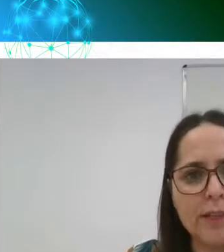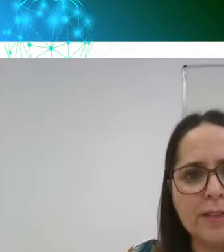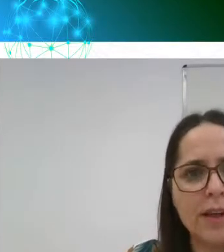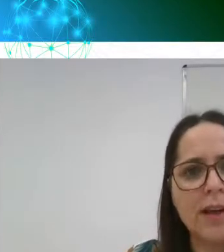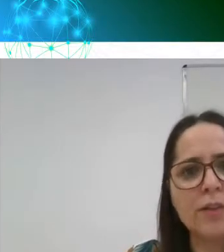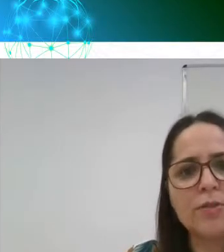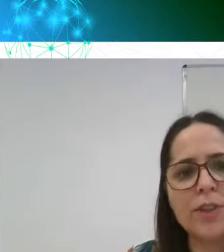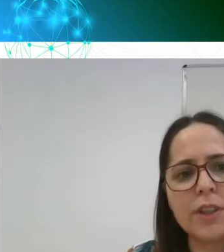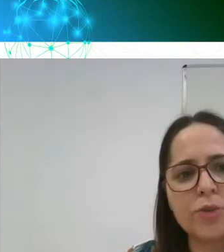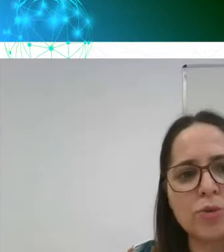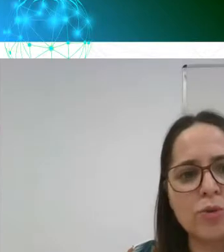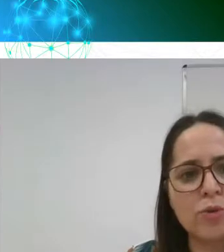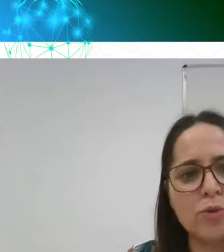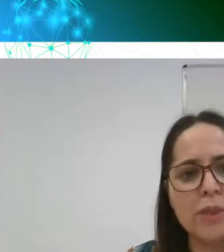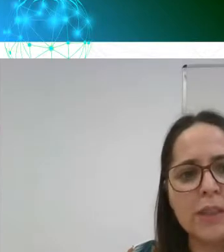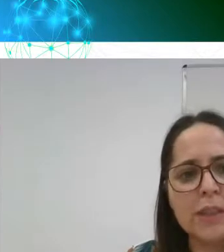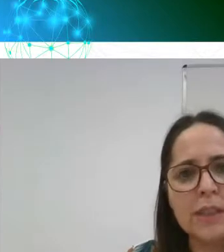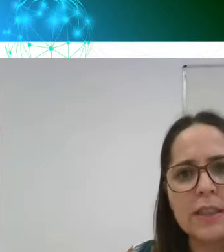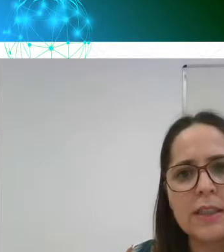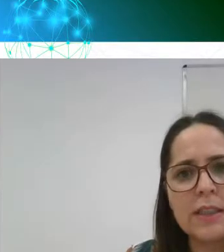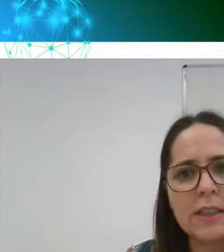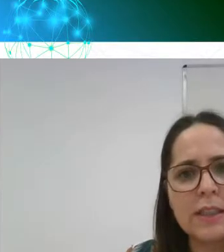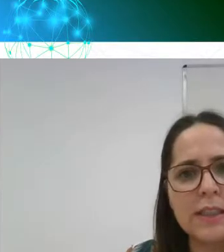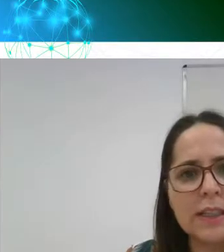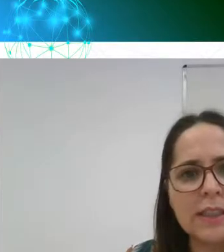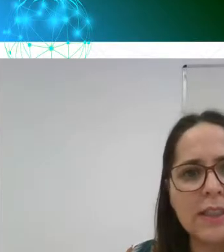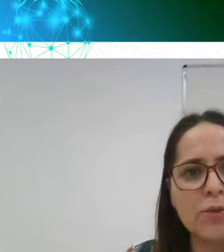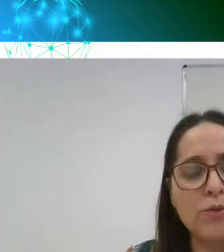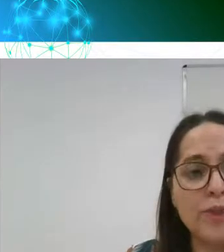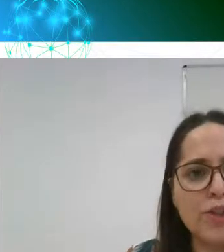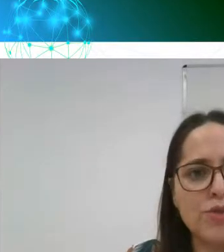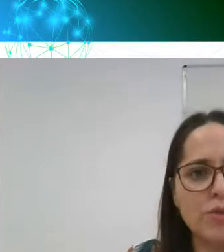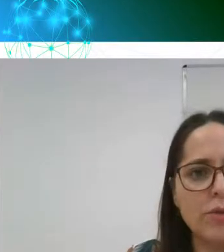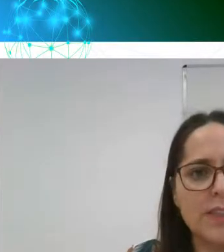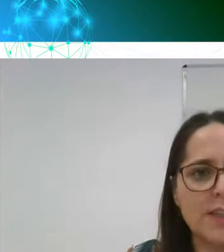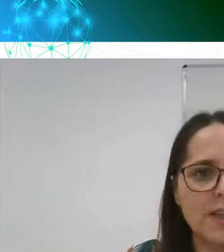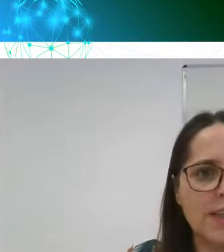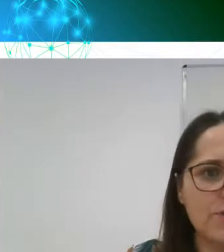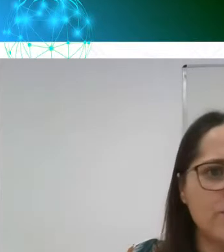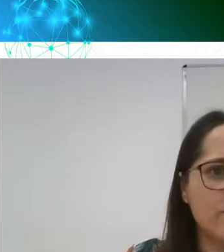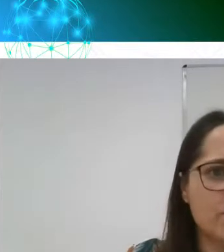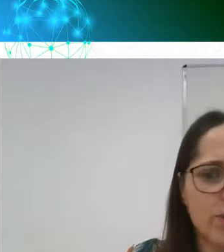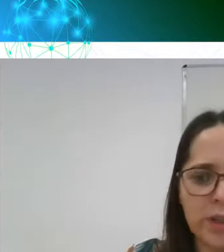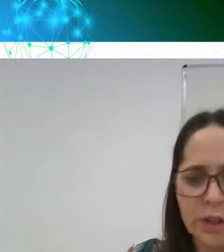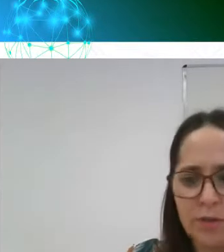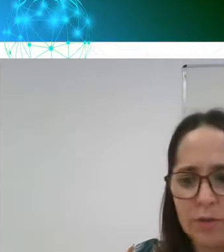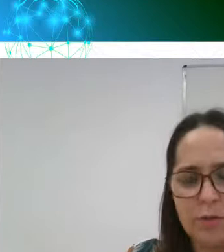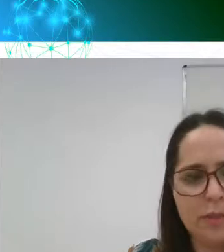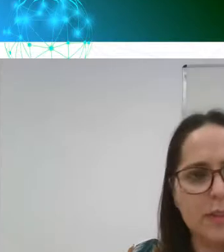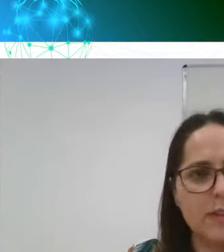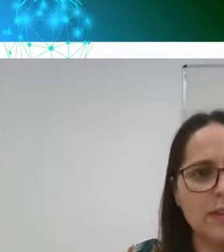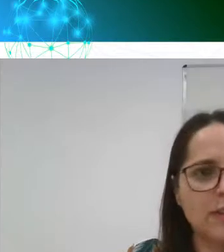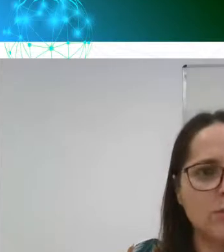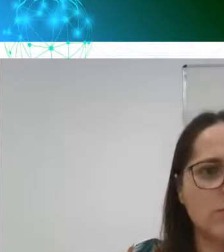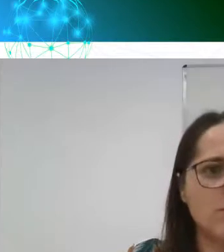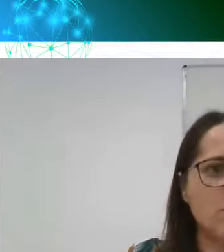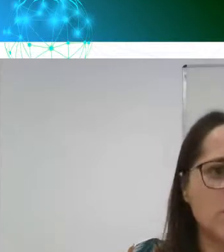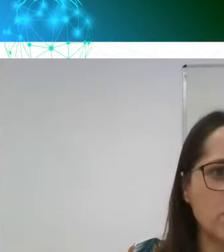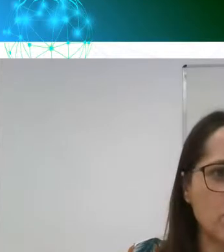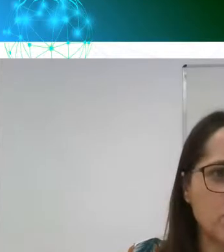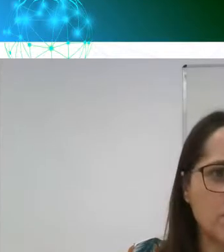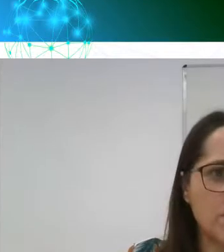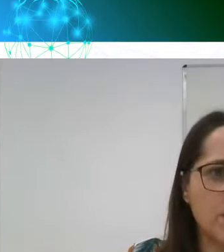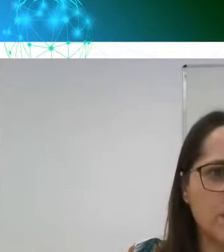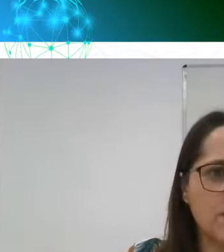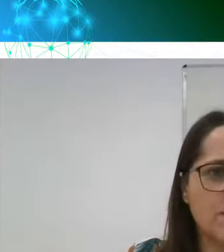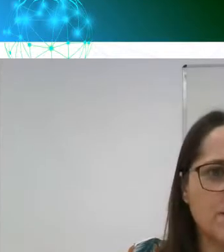disponibilizado via YouTube, ele dá aqui o vídeo está indisponível. Então, nós não